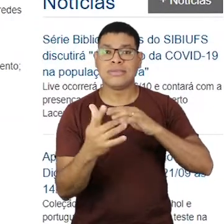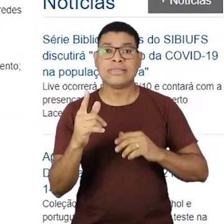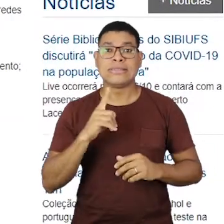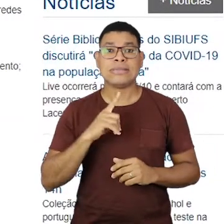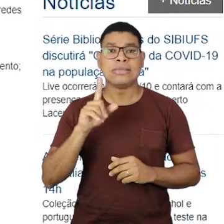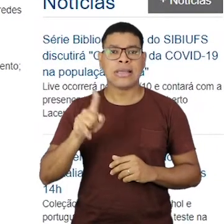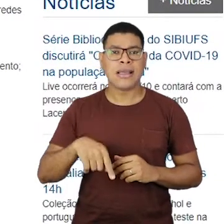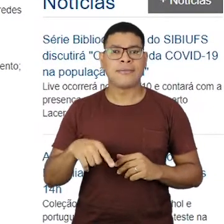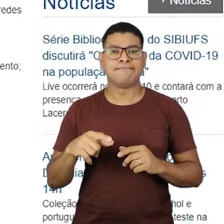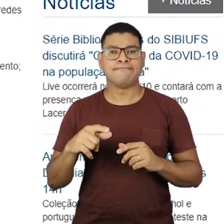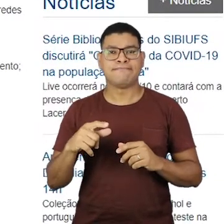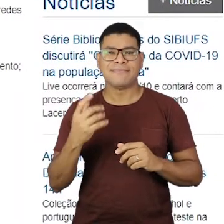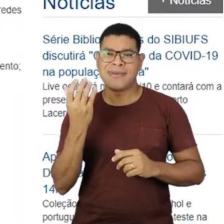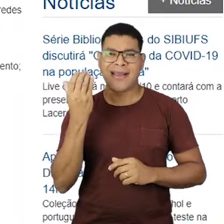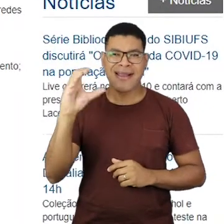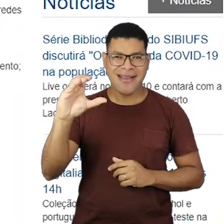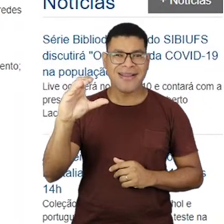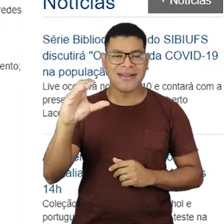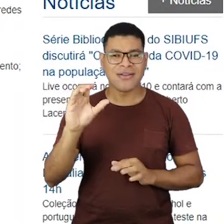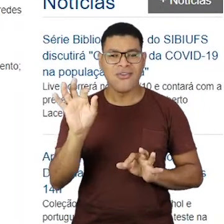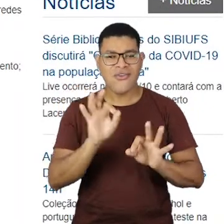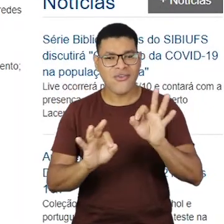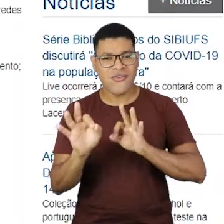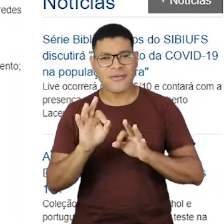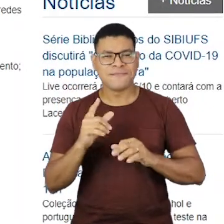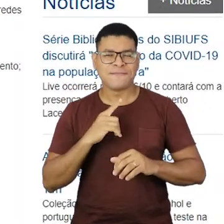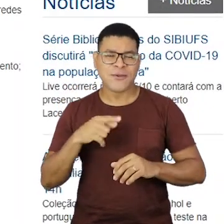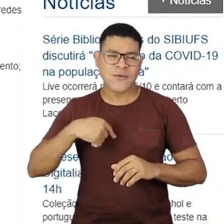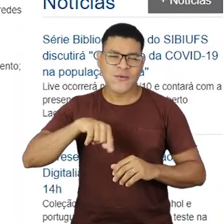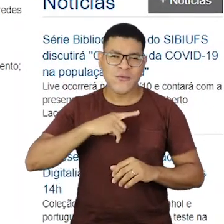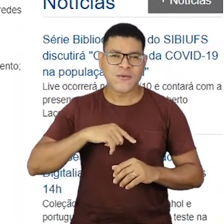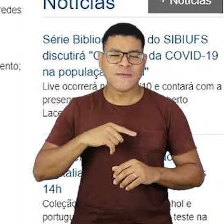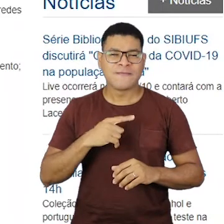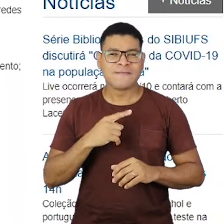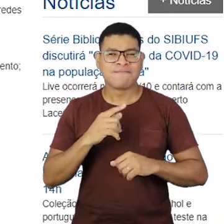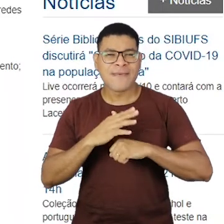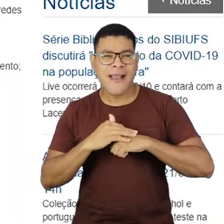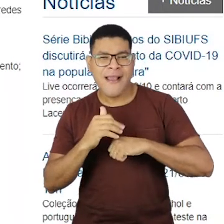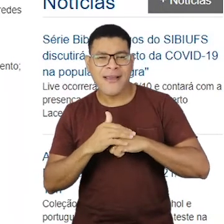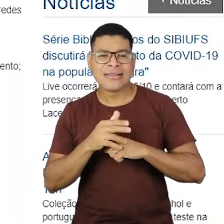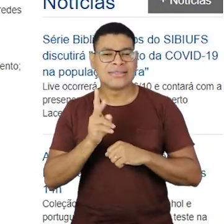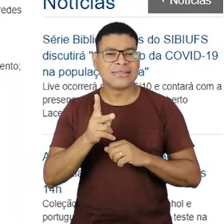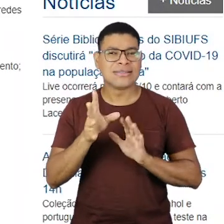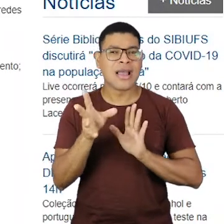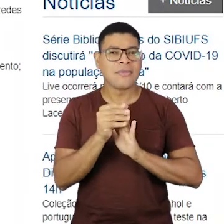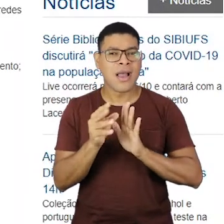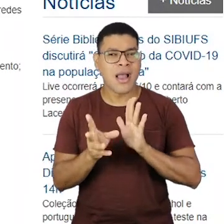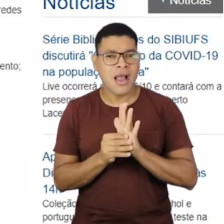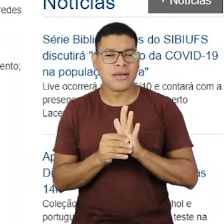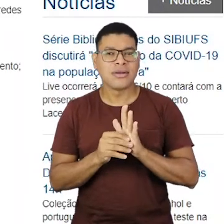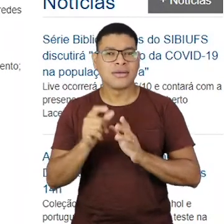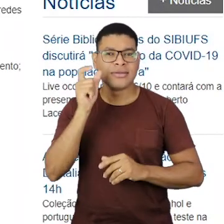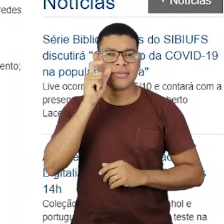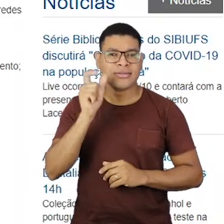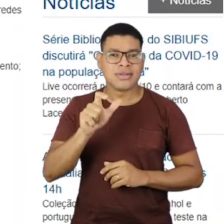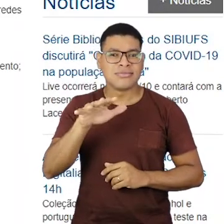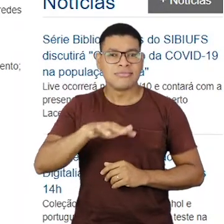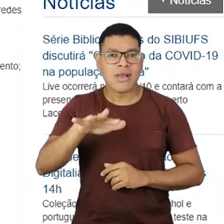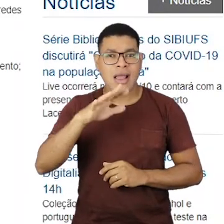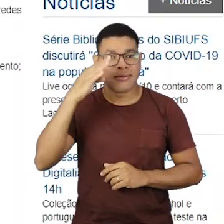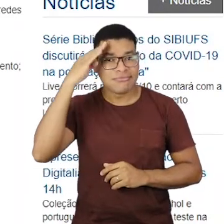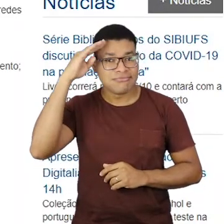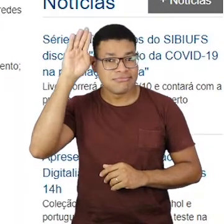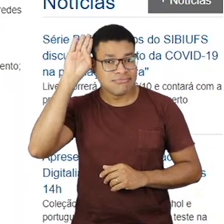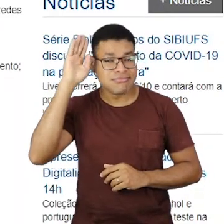um canal, então, que está sendo aí elaborado com muito carinho, sempre tendo conteúdo de interesse da